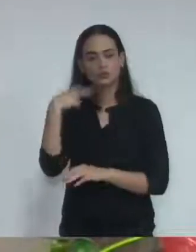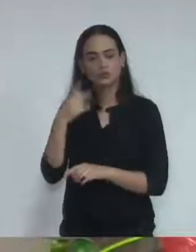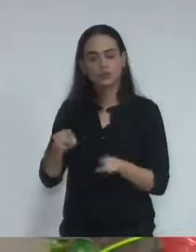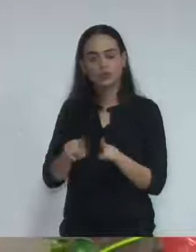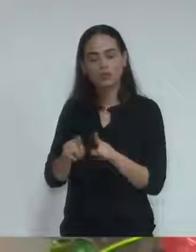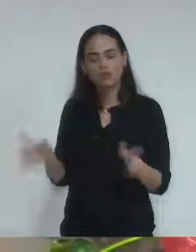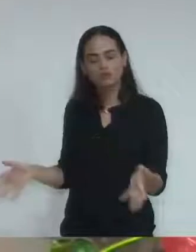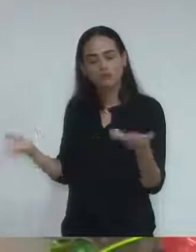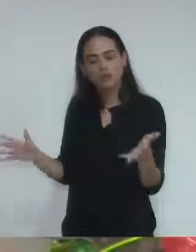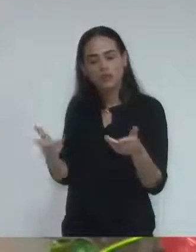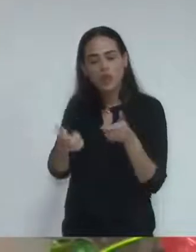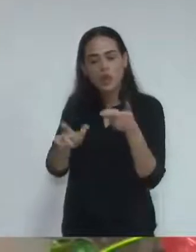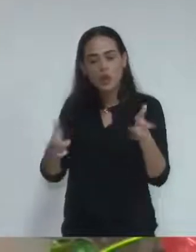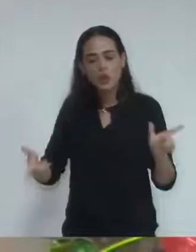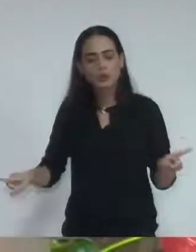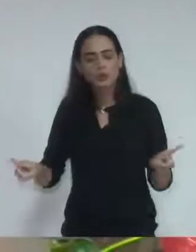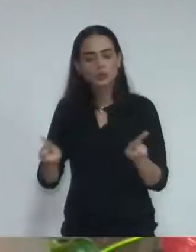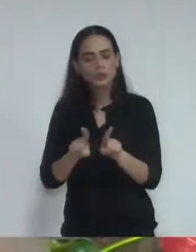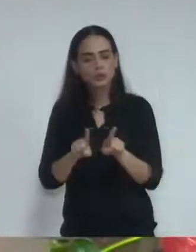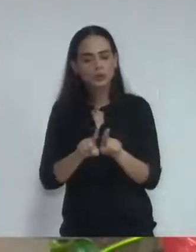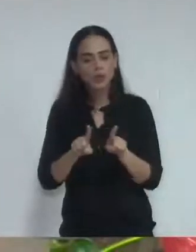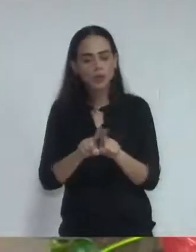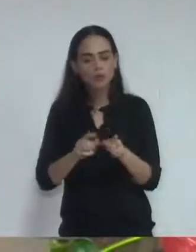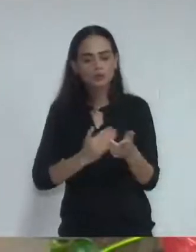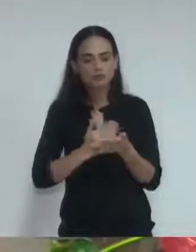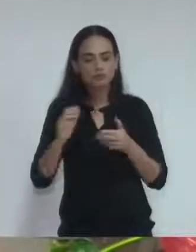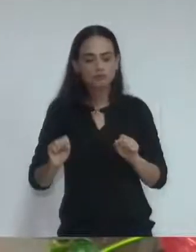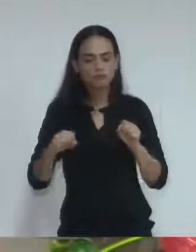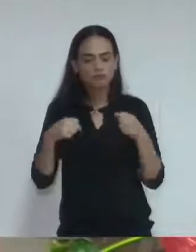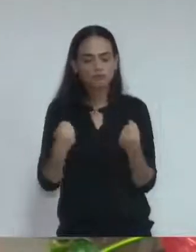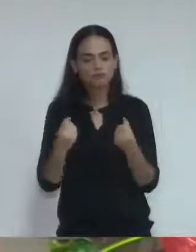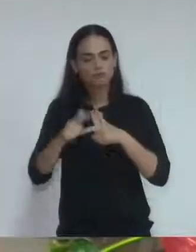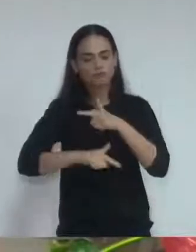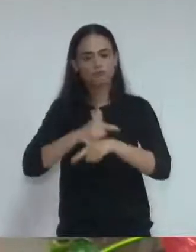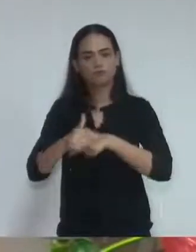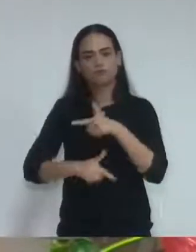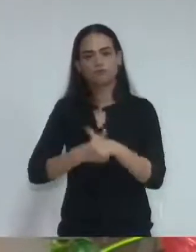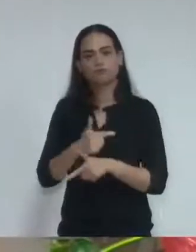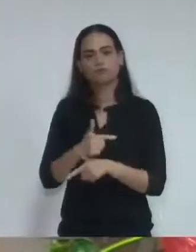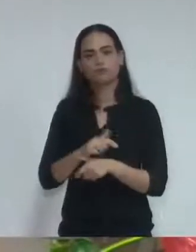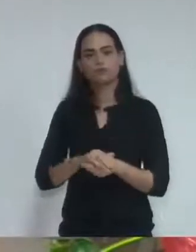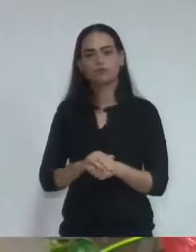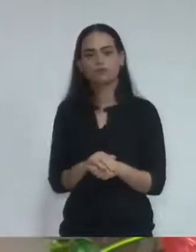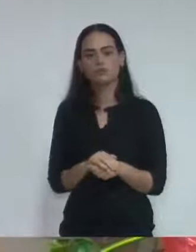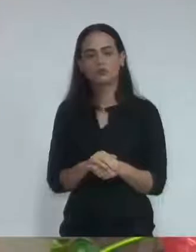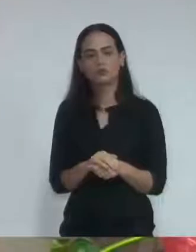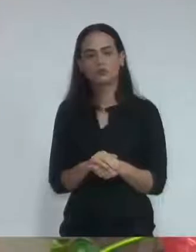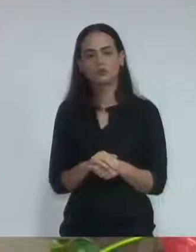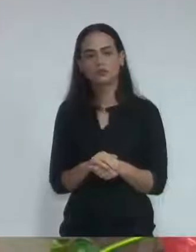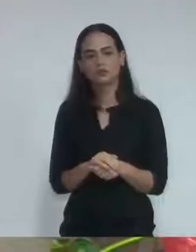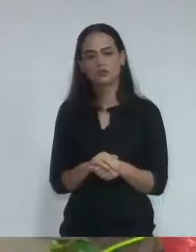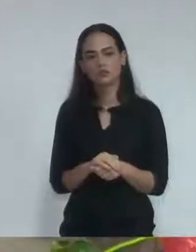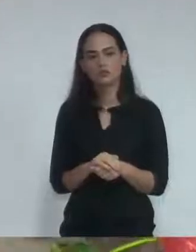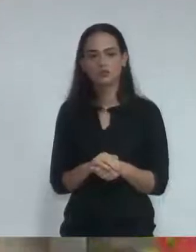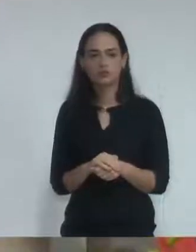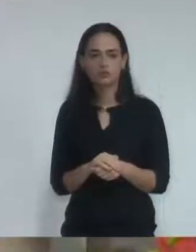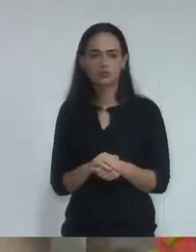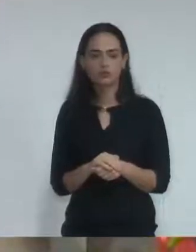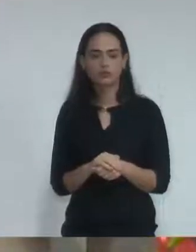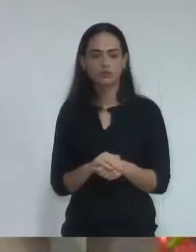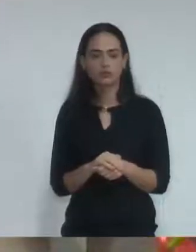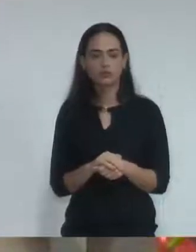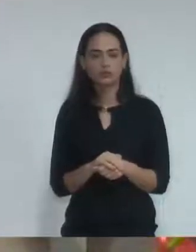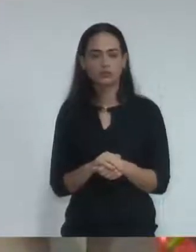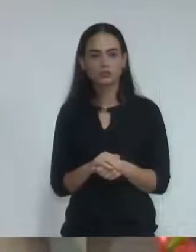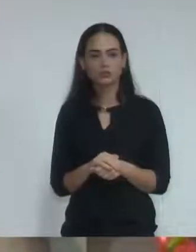outros a também seguir bons caminhos e proceder com boas ações. Então,